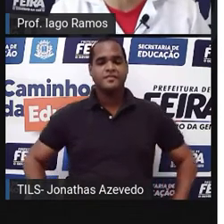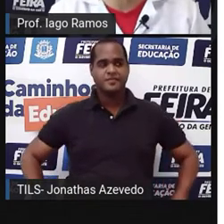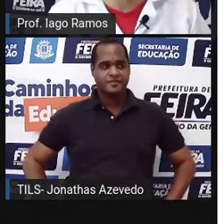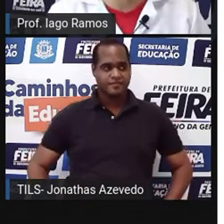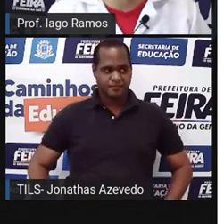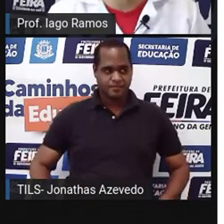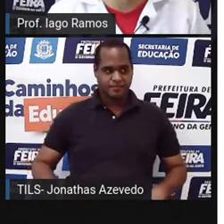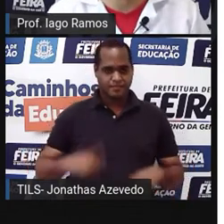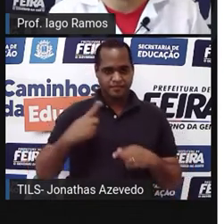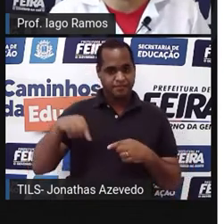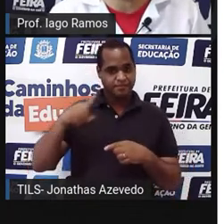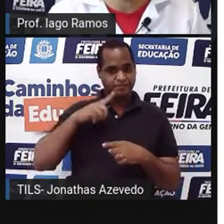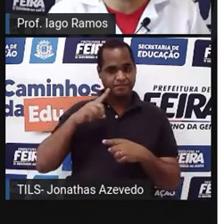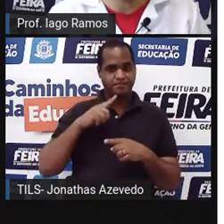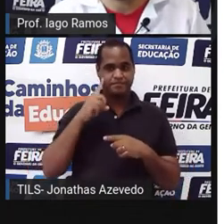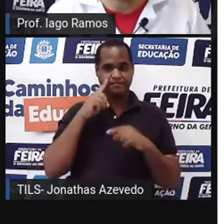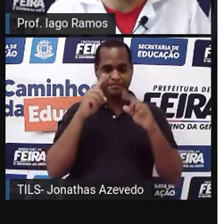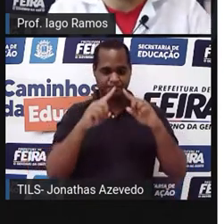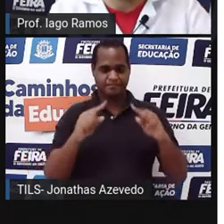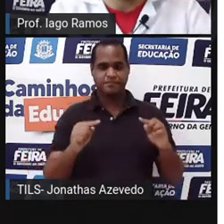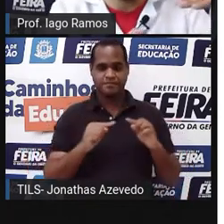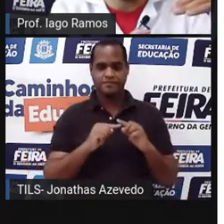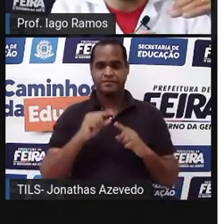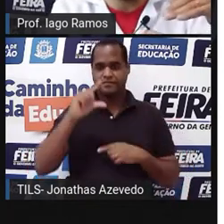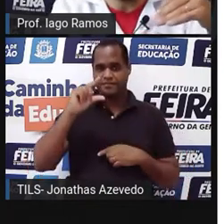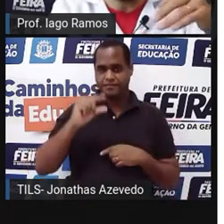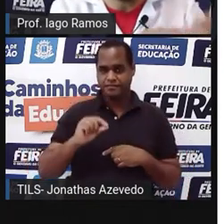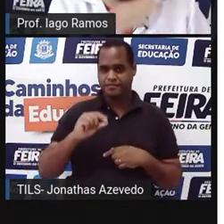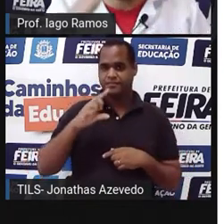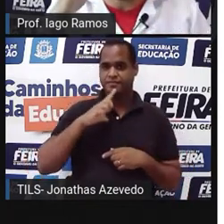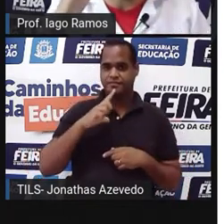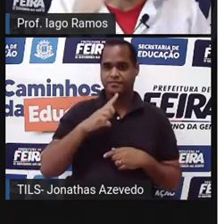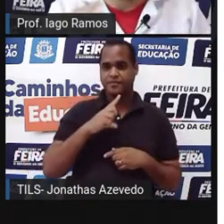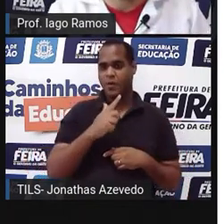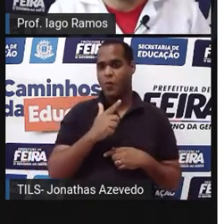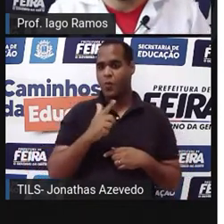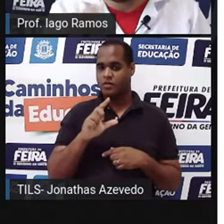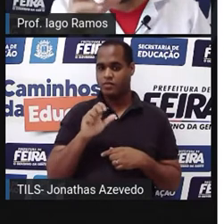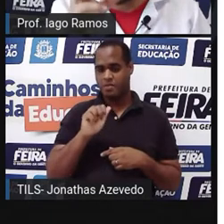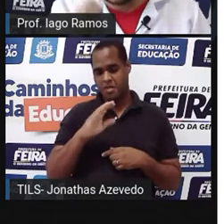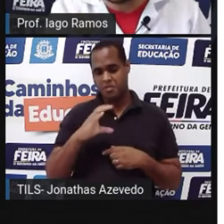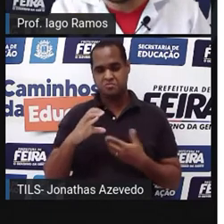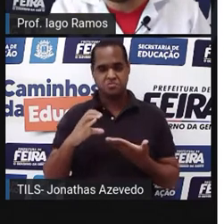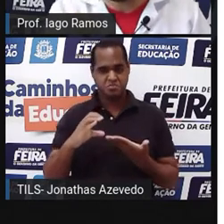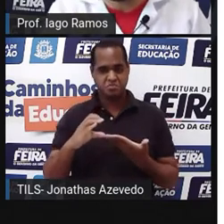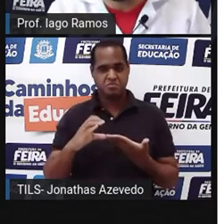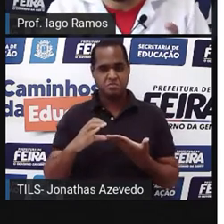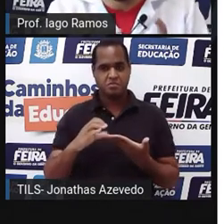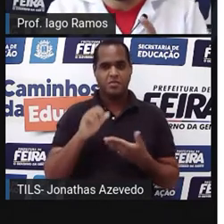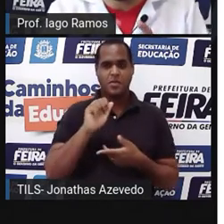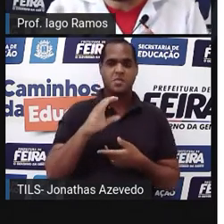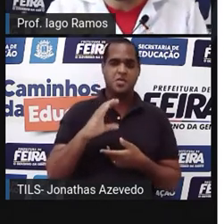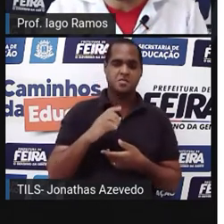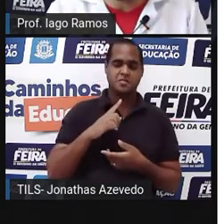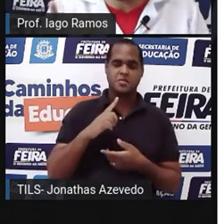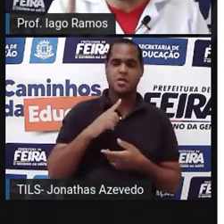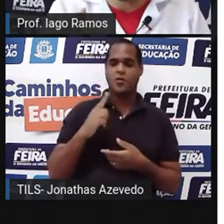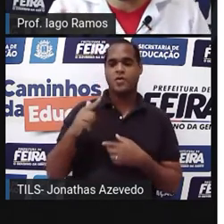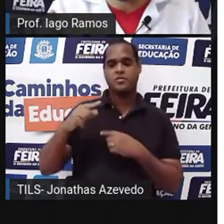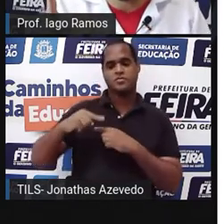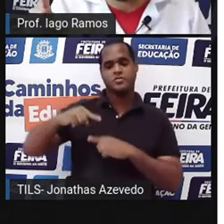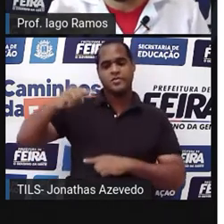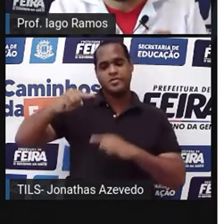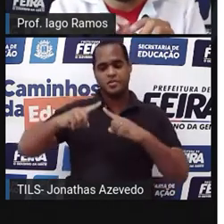Voltando para aqueles triângulos. Um triângulozinho menor, ABC, esse é o triângulo menor, o maior,